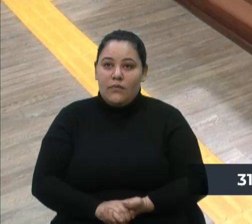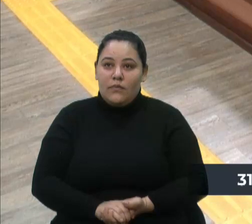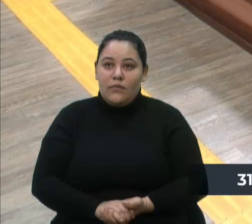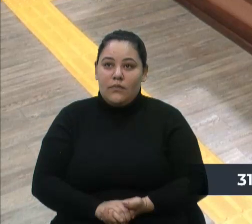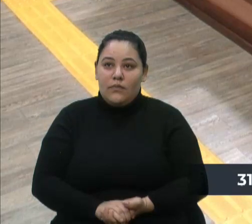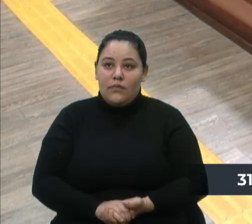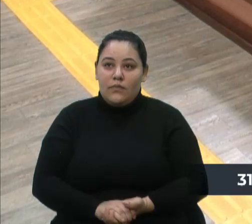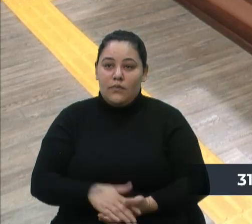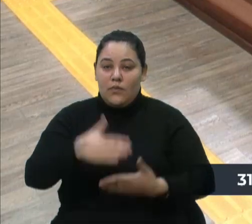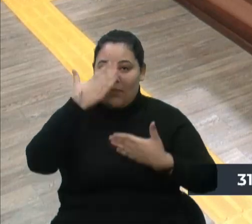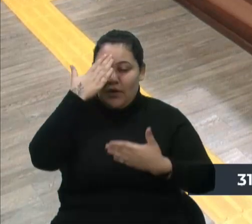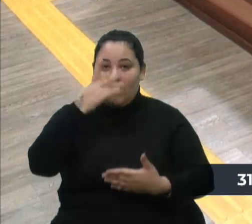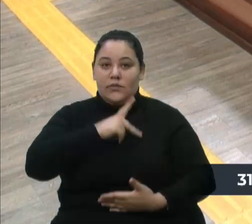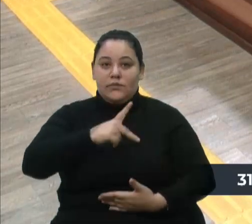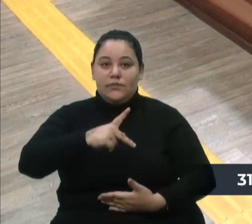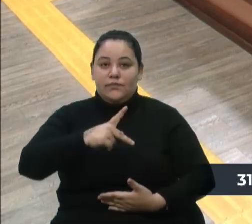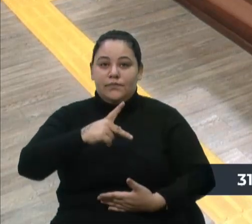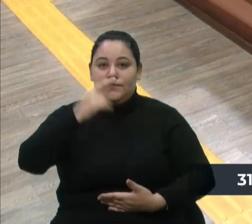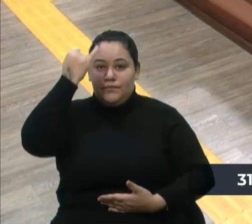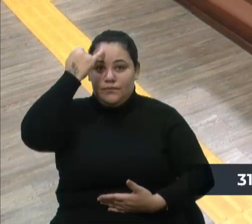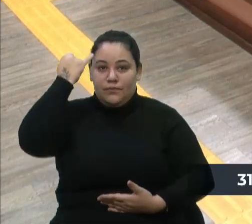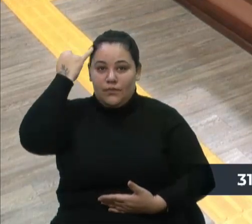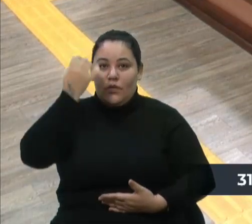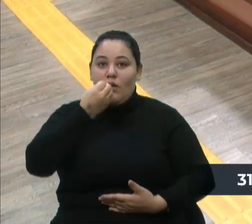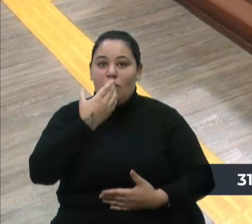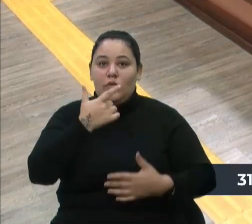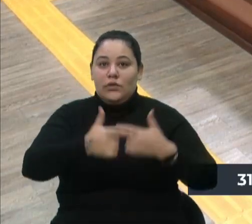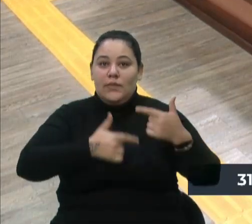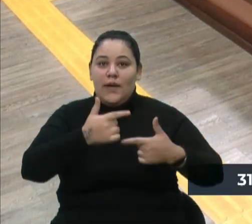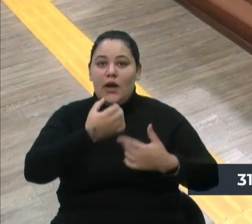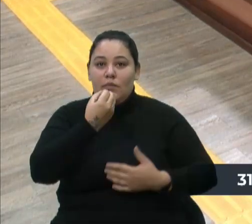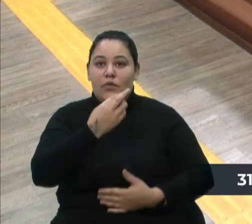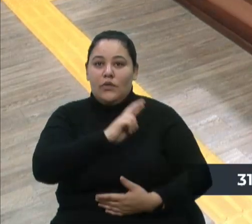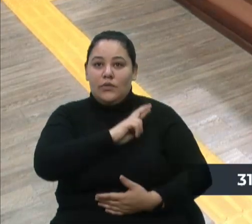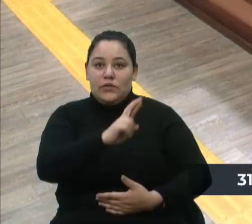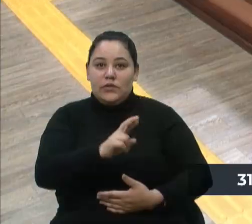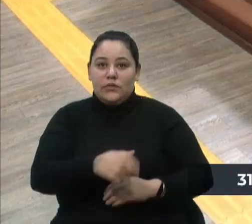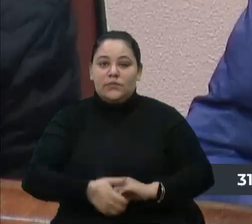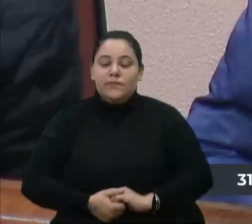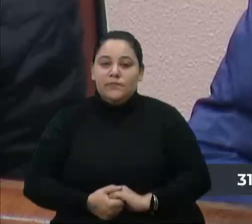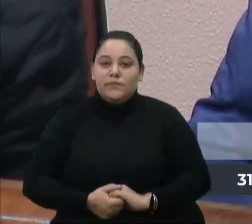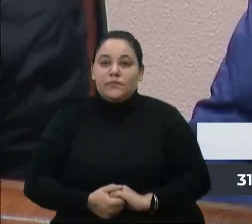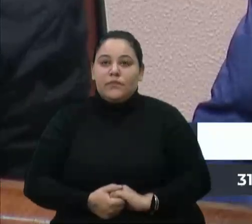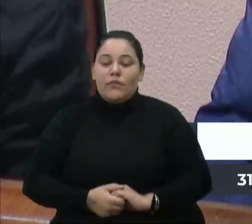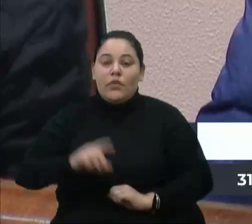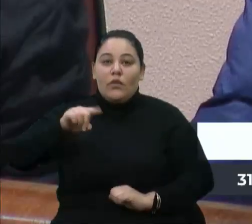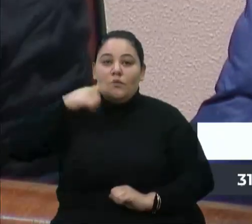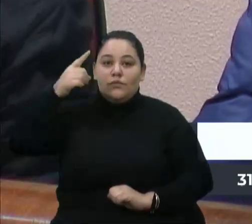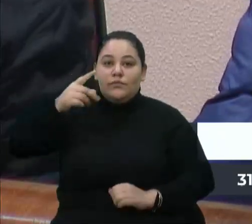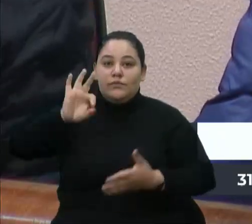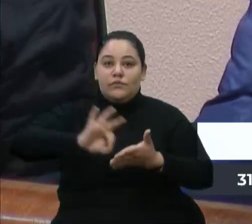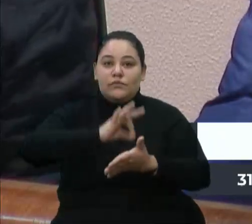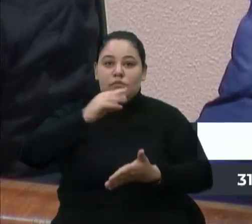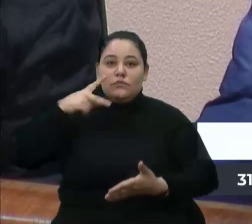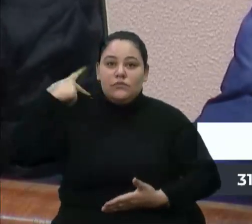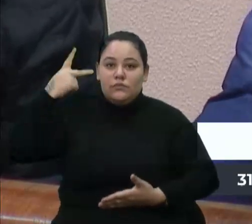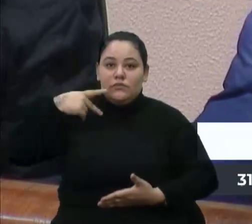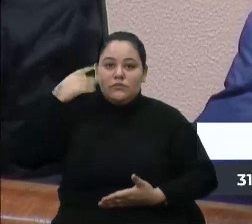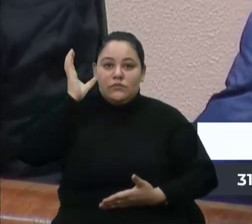Obrigado, presidente Zé D'Ambrosio. Bom trabalho e boa representação. Próximo inscrito, o vereador Felipe.